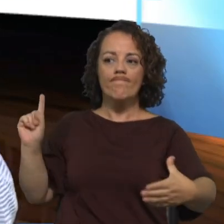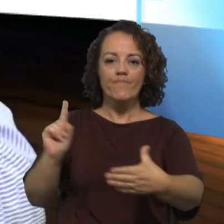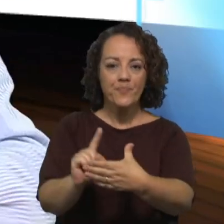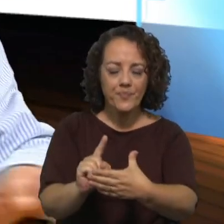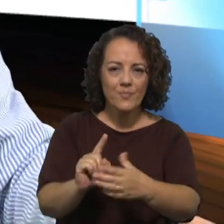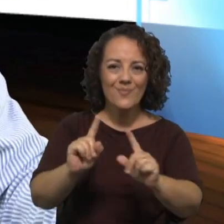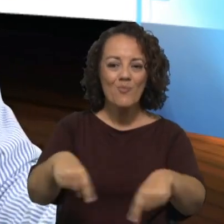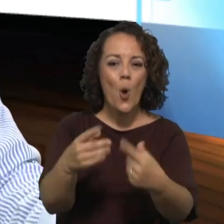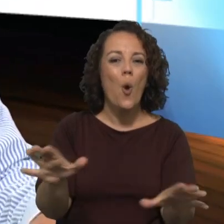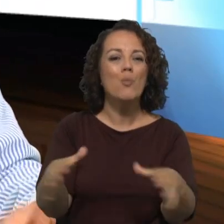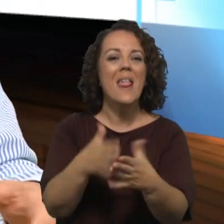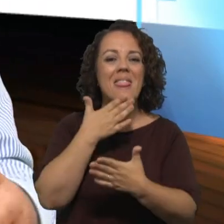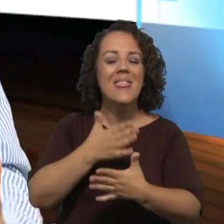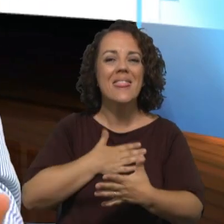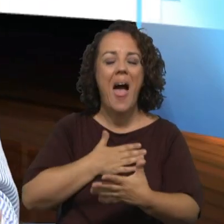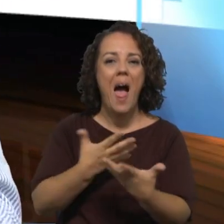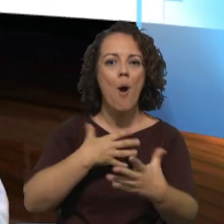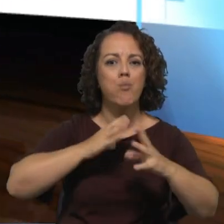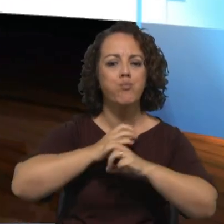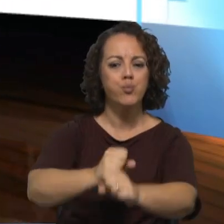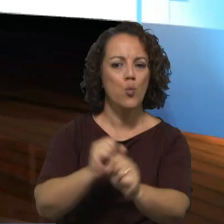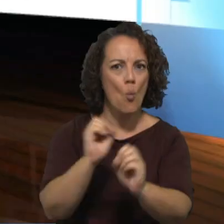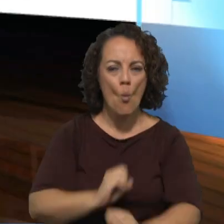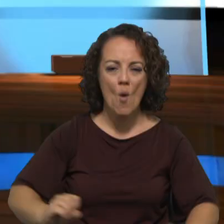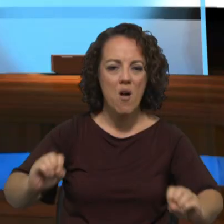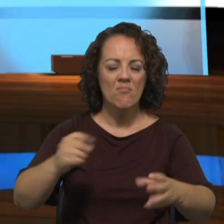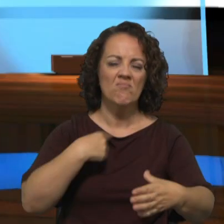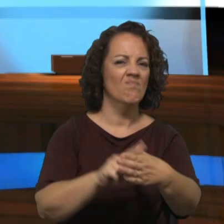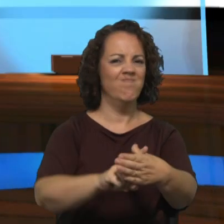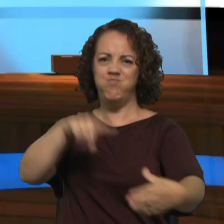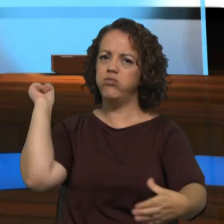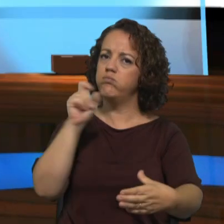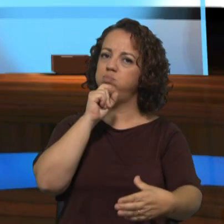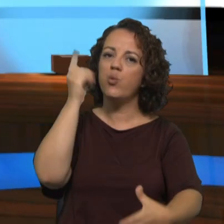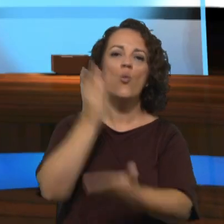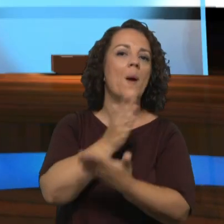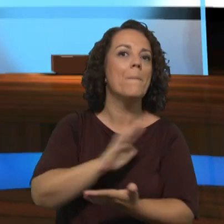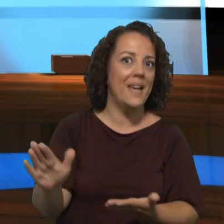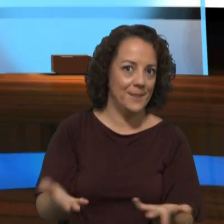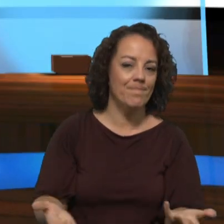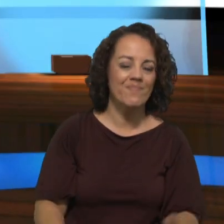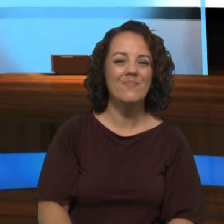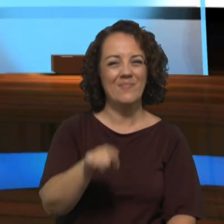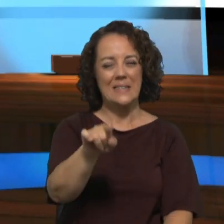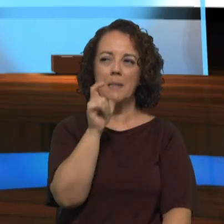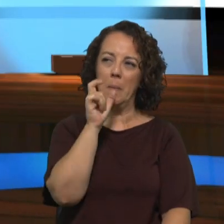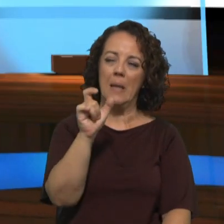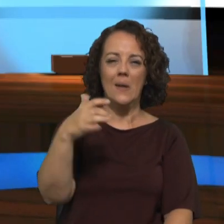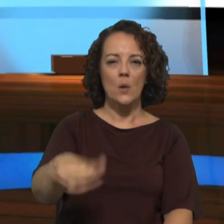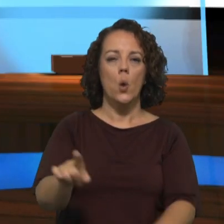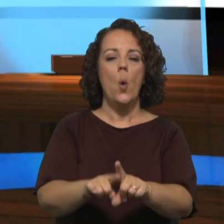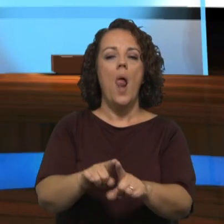o afastamento é muito maior e em alguns casos pode ser mesmo definitivo é essa palavra a inércia é talvez das